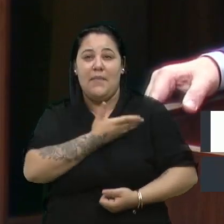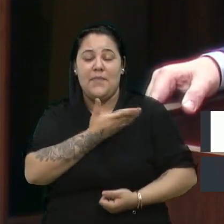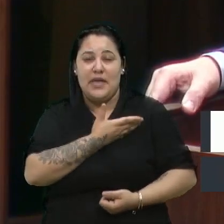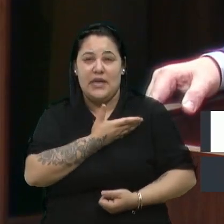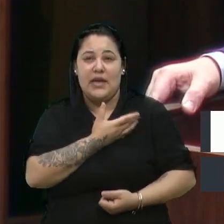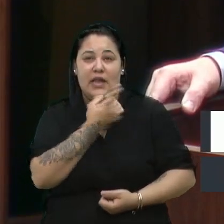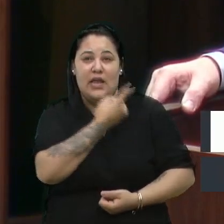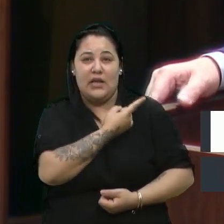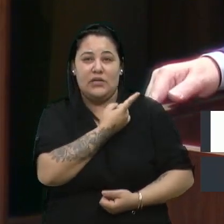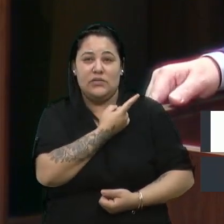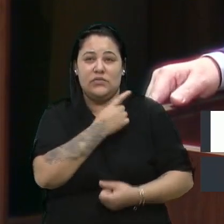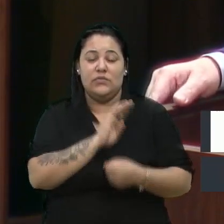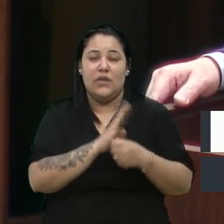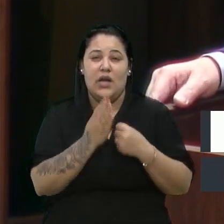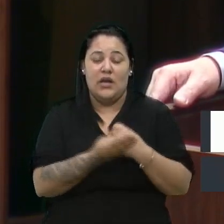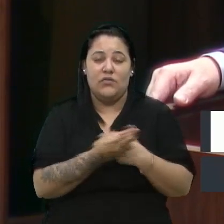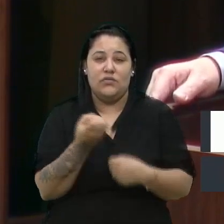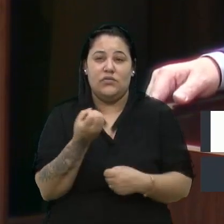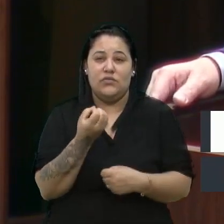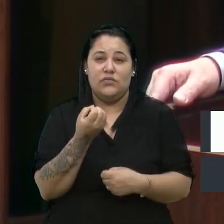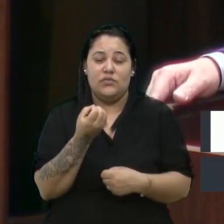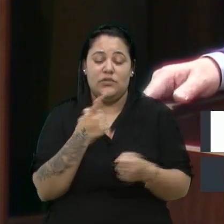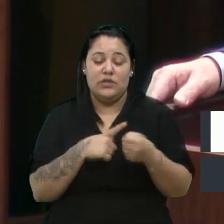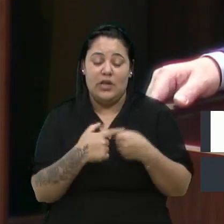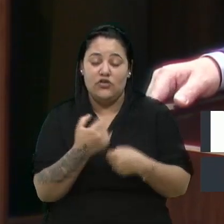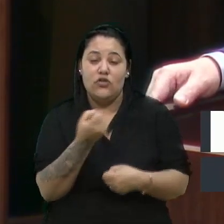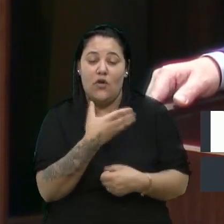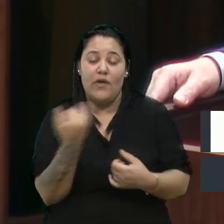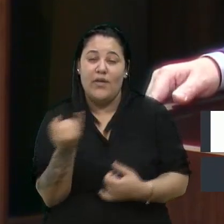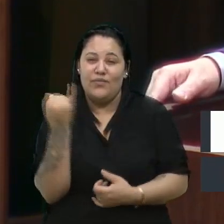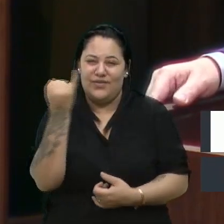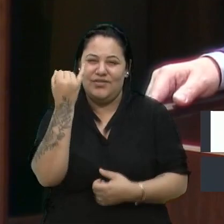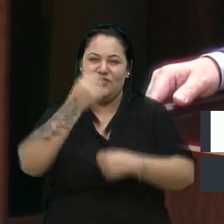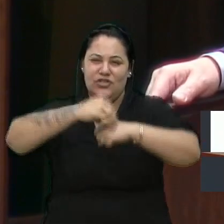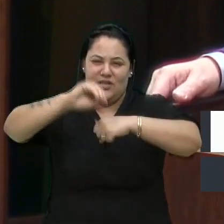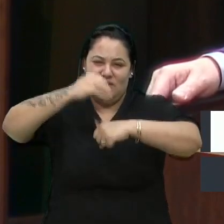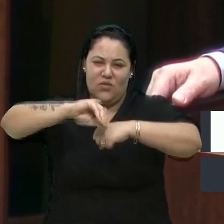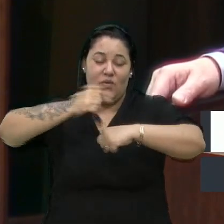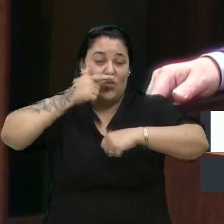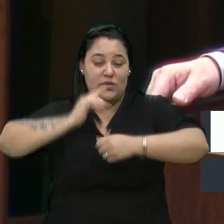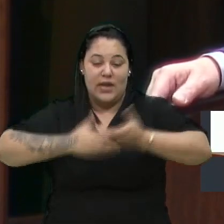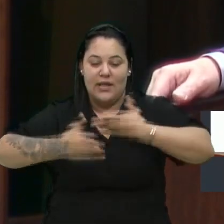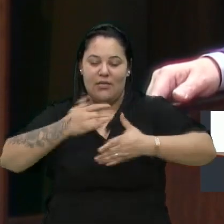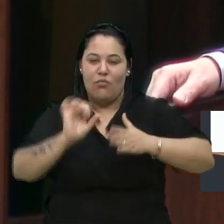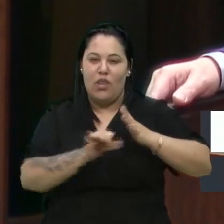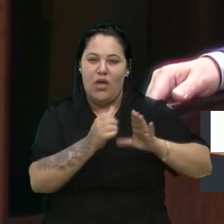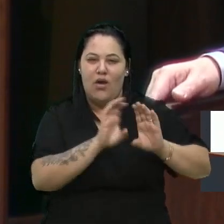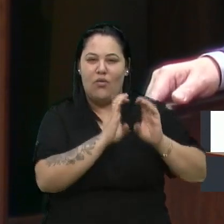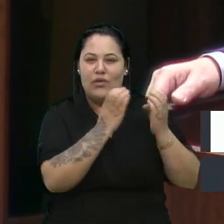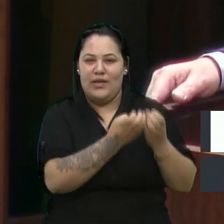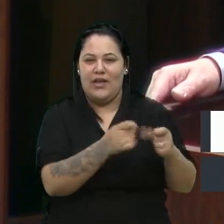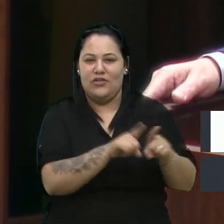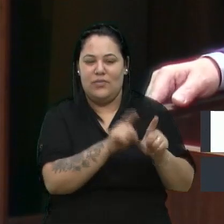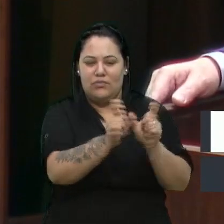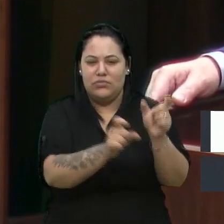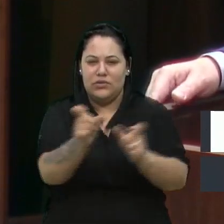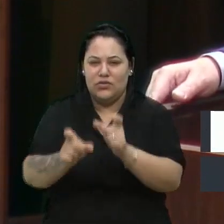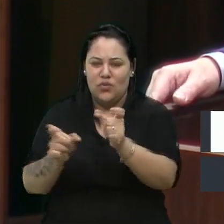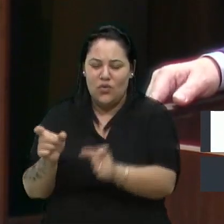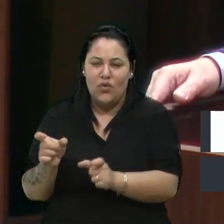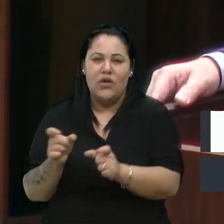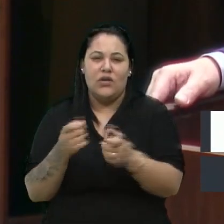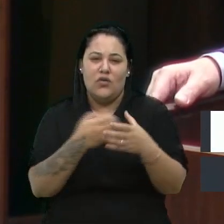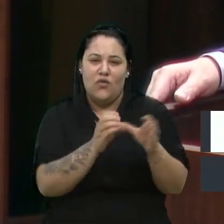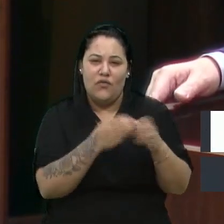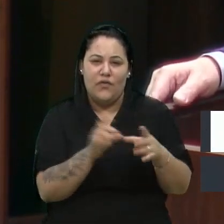Cidade Nova. Então, uma importante indicação para atender melhor ali aquela comunidade, os moradores também, sendo feita